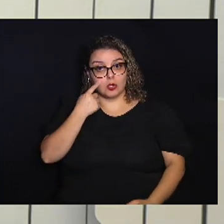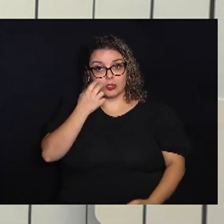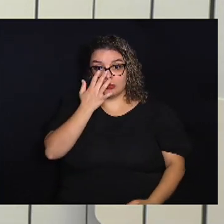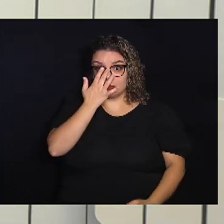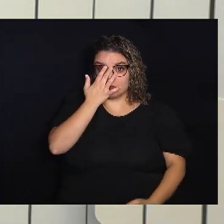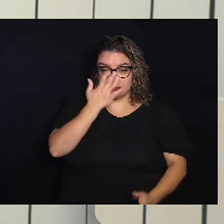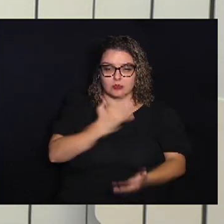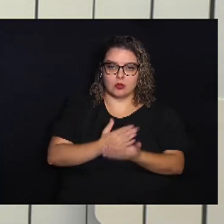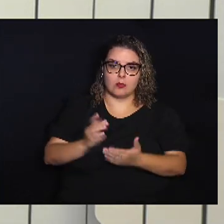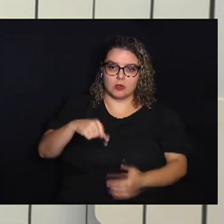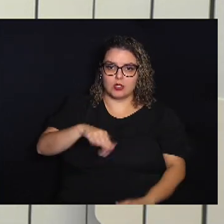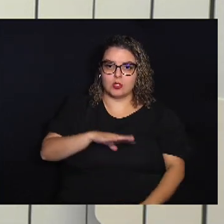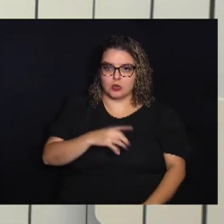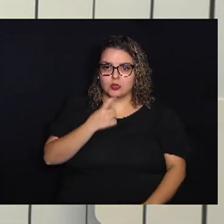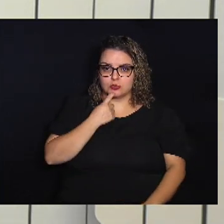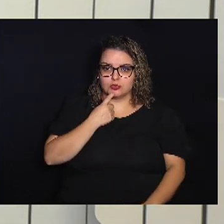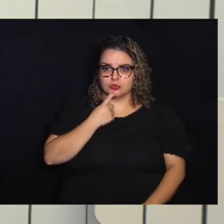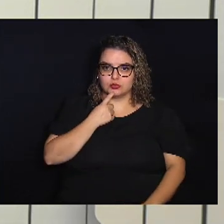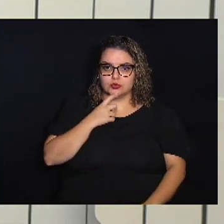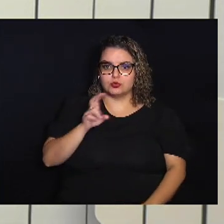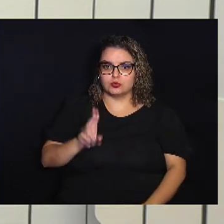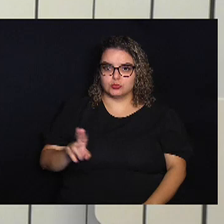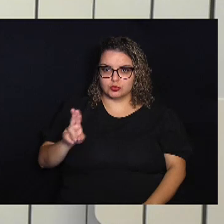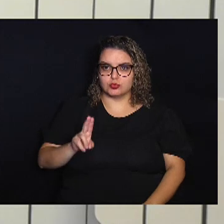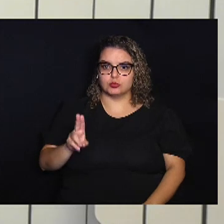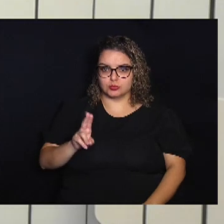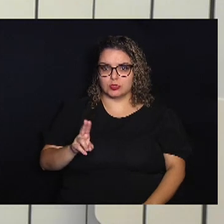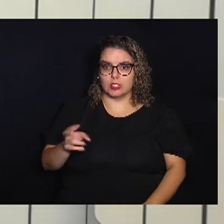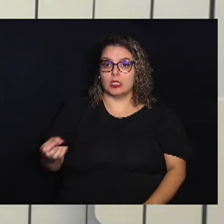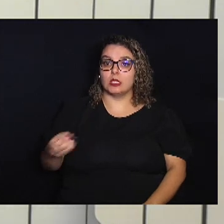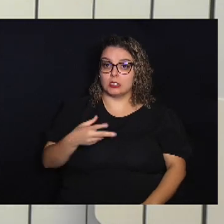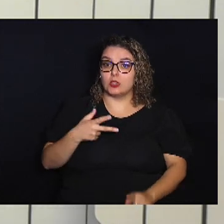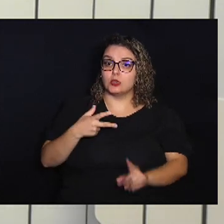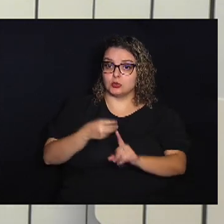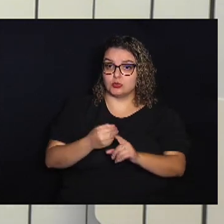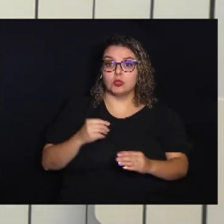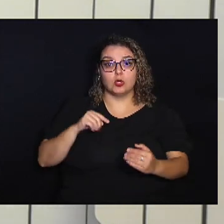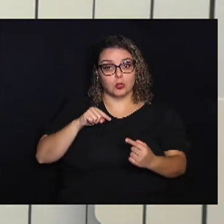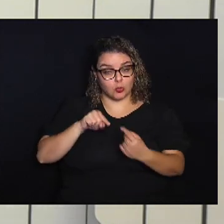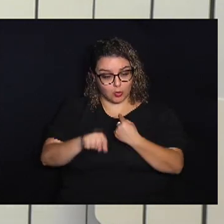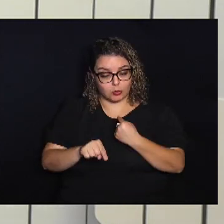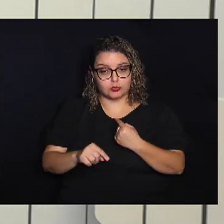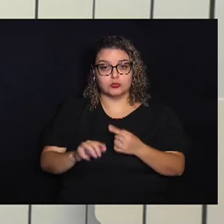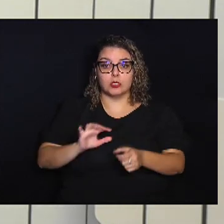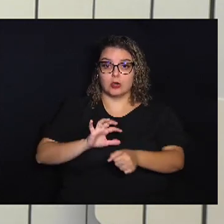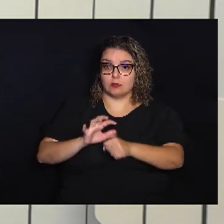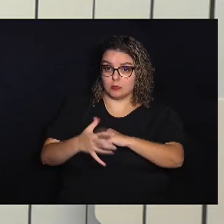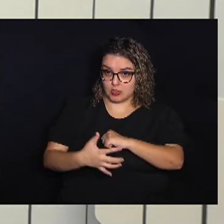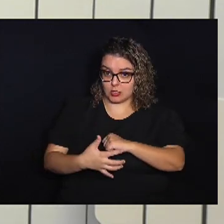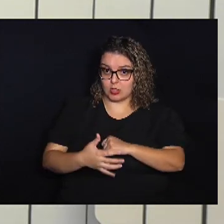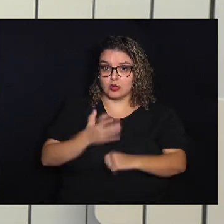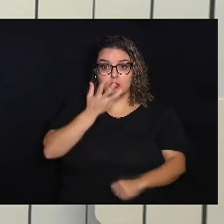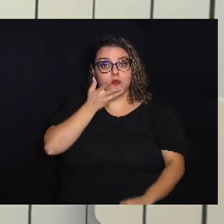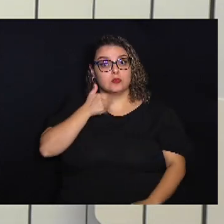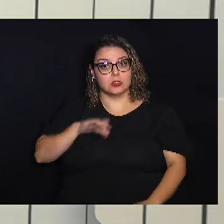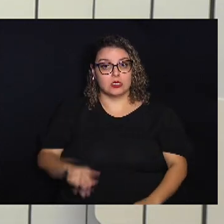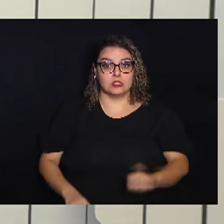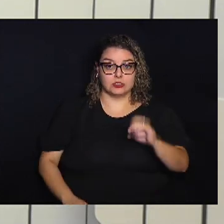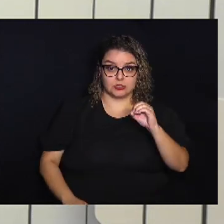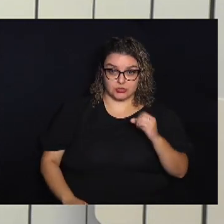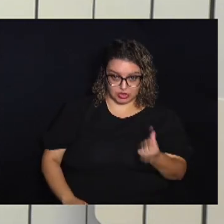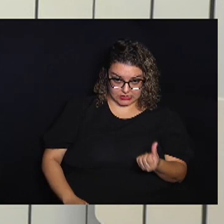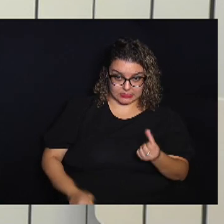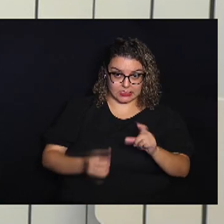hoje aqui em Campinas A aplicação da nova vacina contra a Covid-19 Para crianças de 6